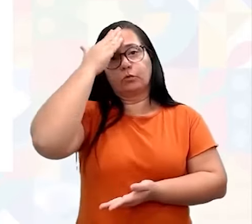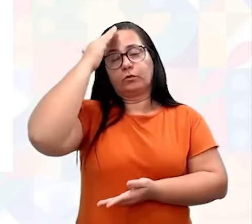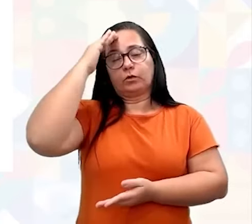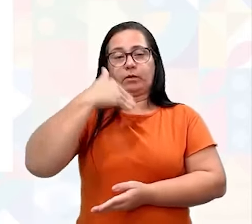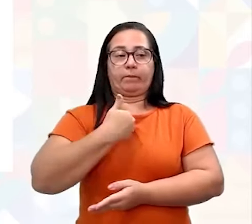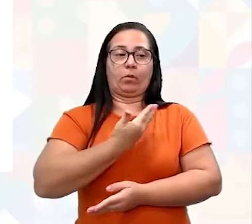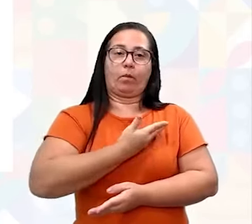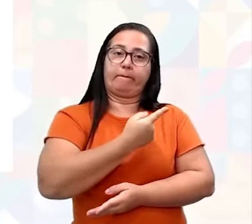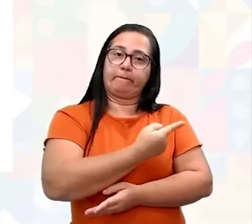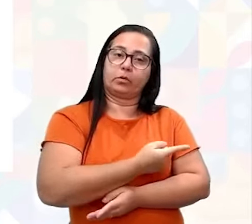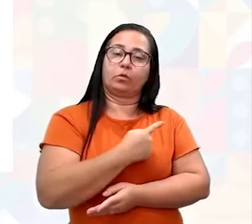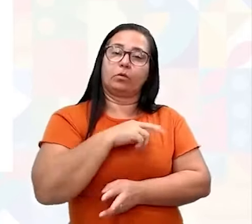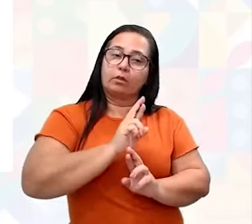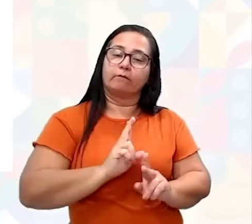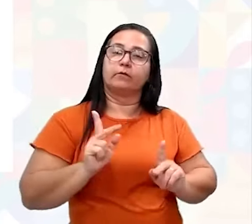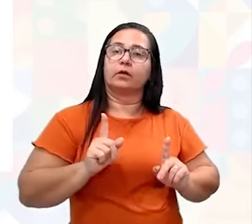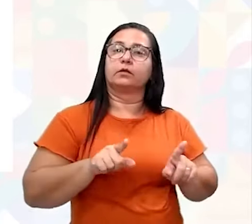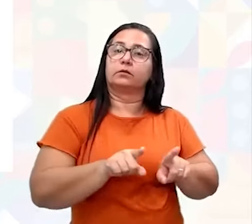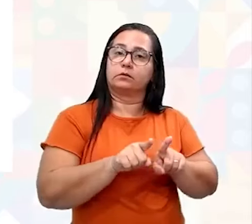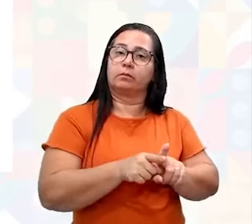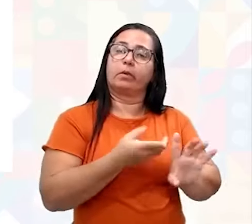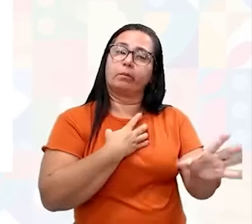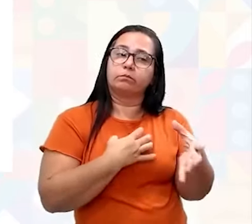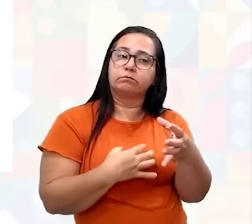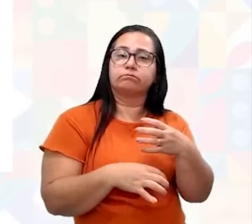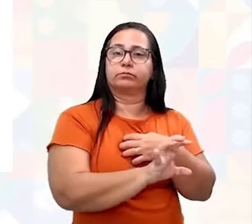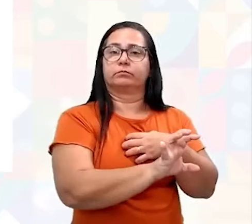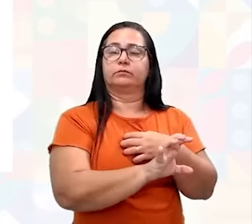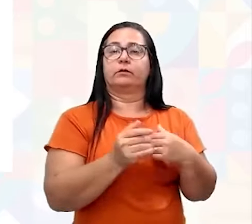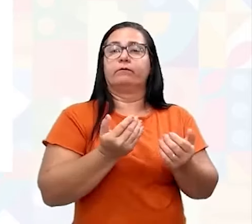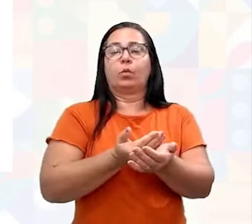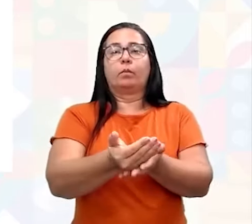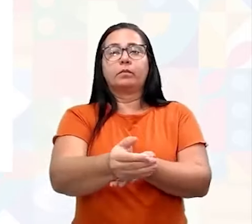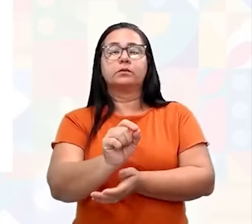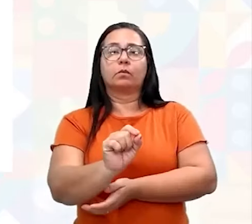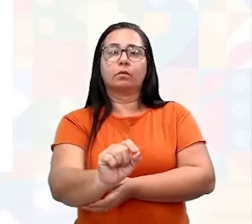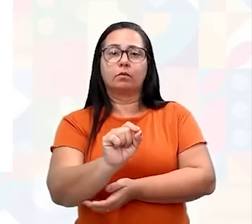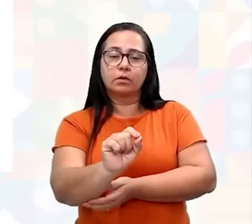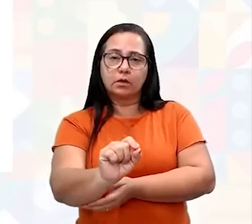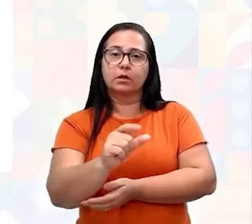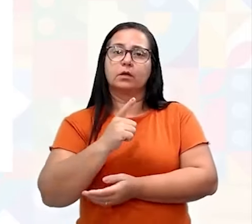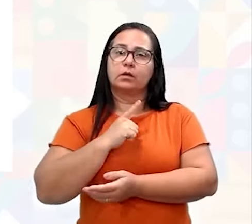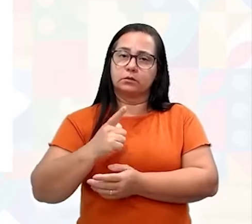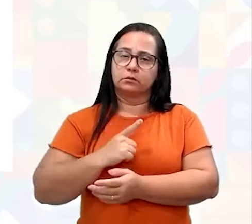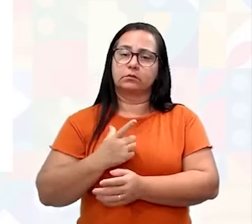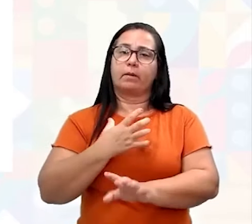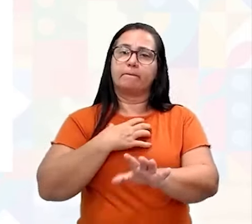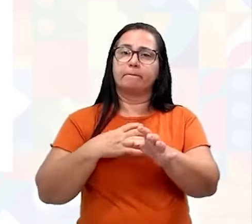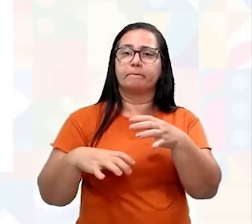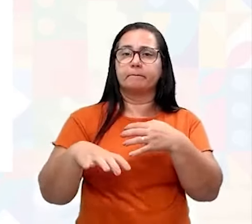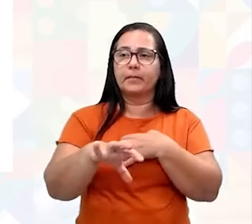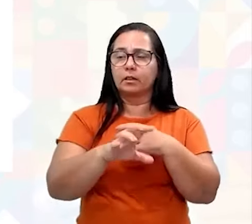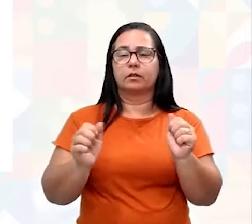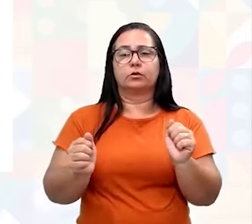colega de uma forma diferente e vice-versa, ambos. Então vai começar o quê? A fazer uma junção de empatia entre eles.